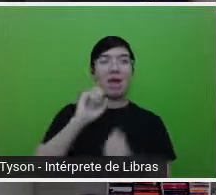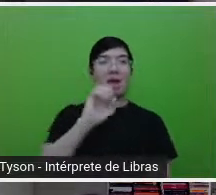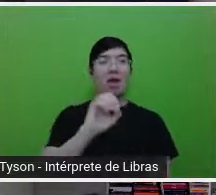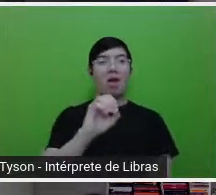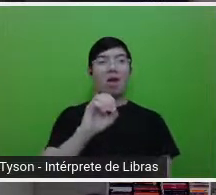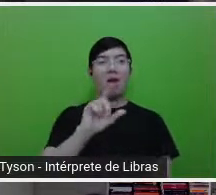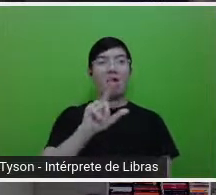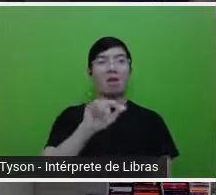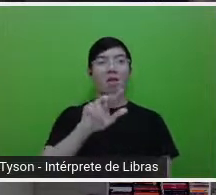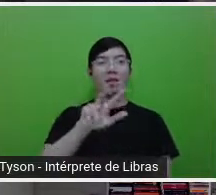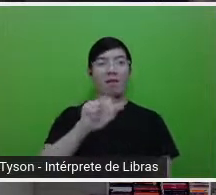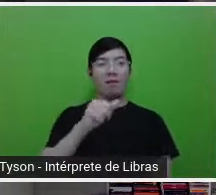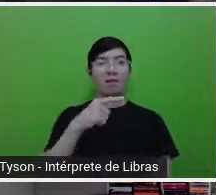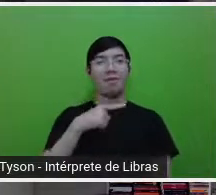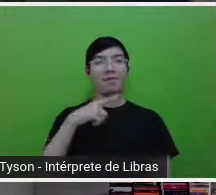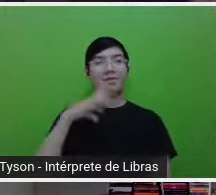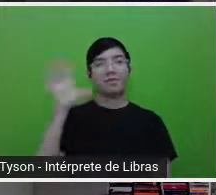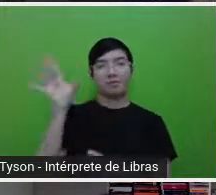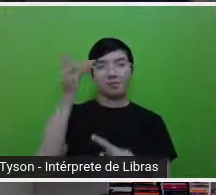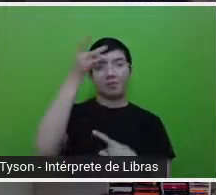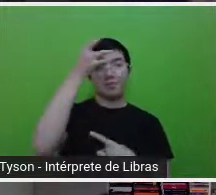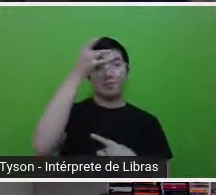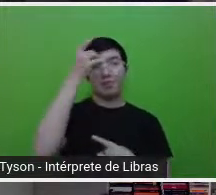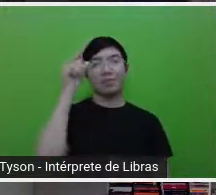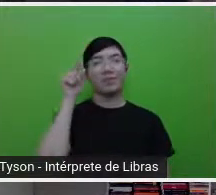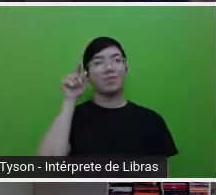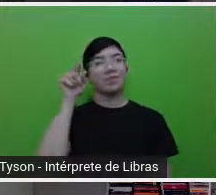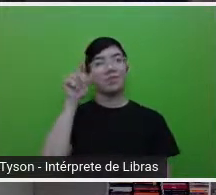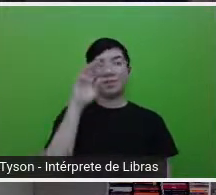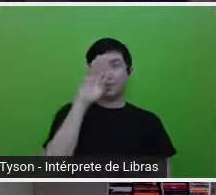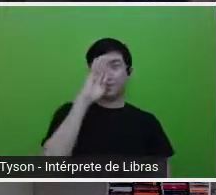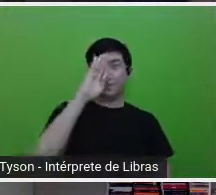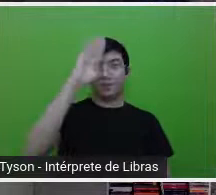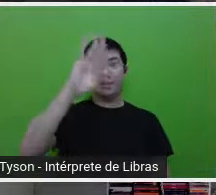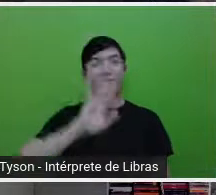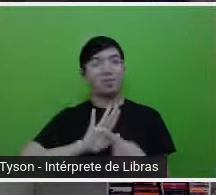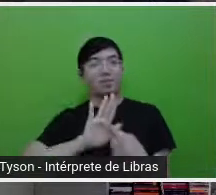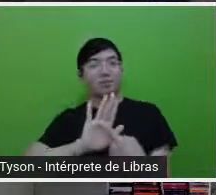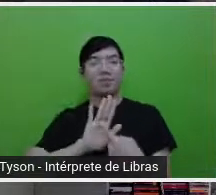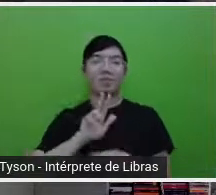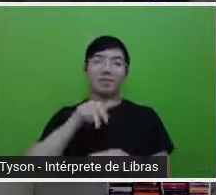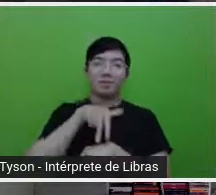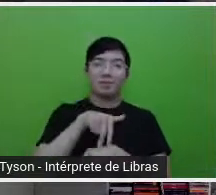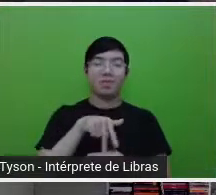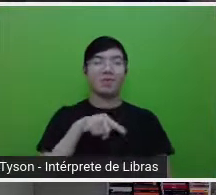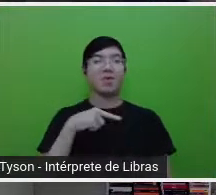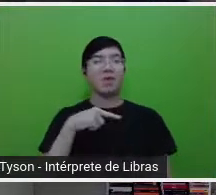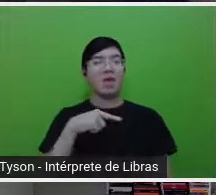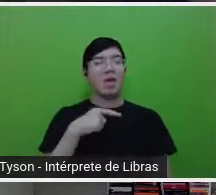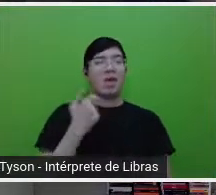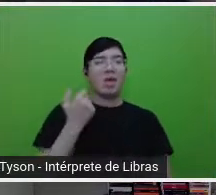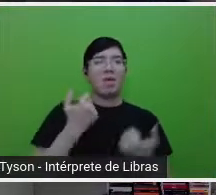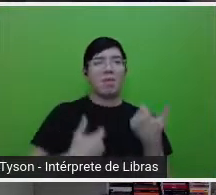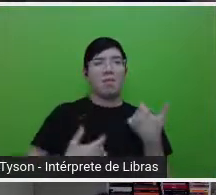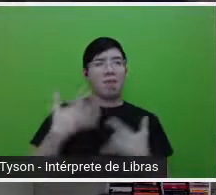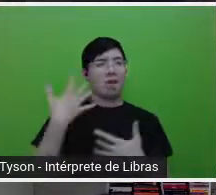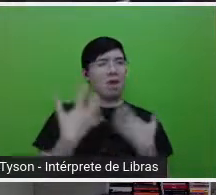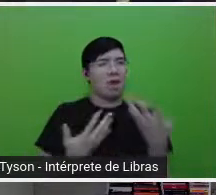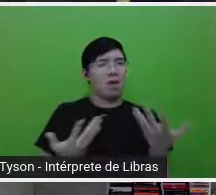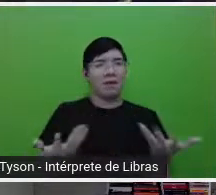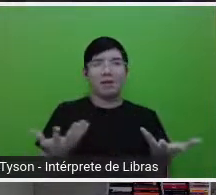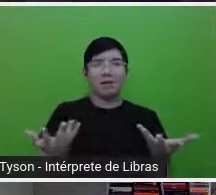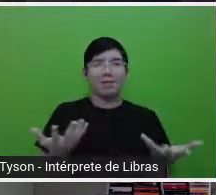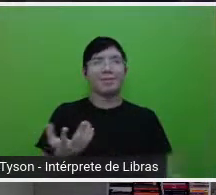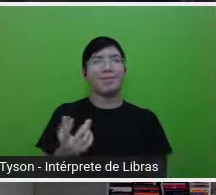interpreta o papel principal. E para mim foi um choque, assim, porque, como eu falei, a gente tem a idade próxima e eu disse, mas eu não me sinto como